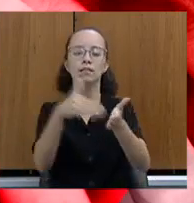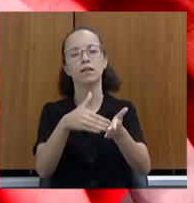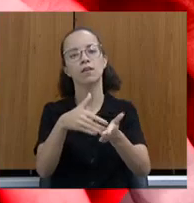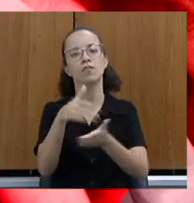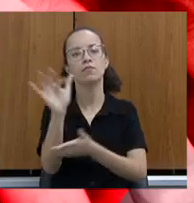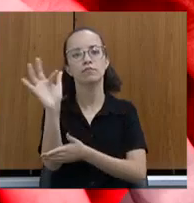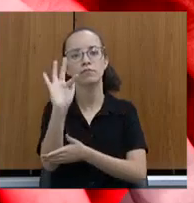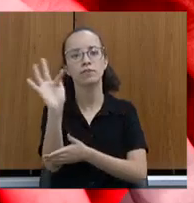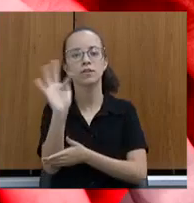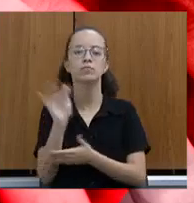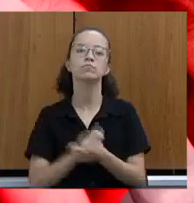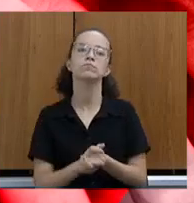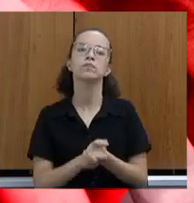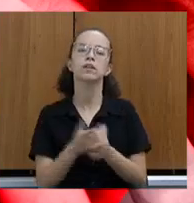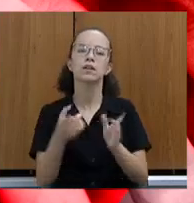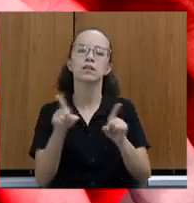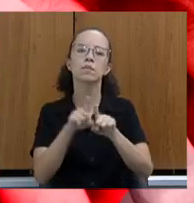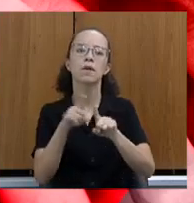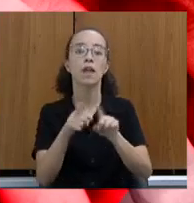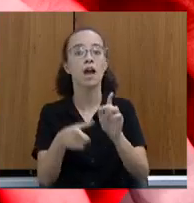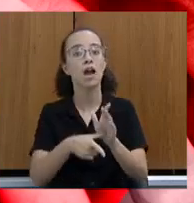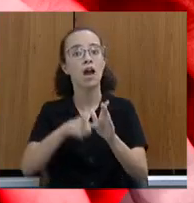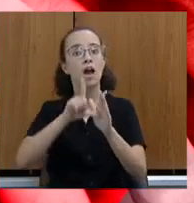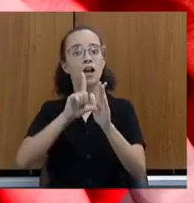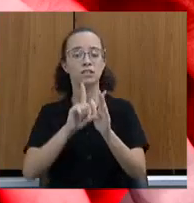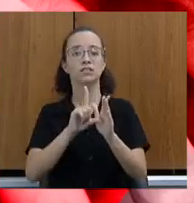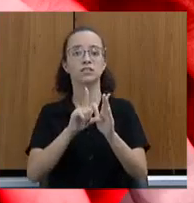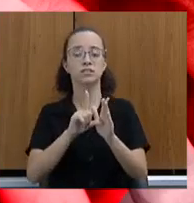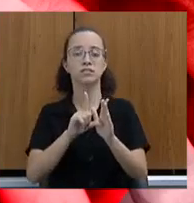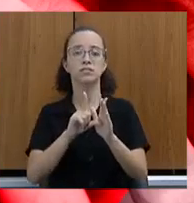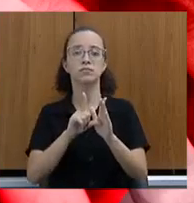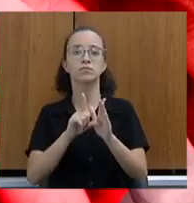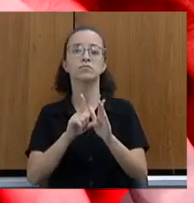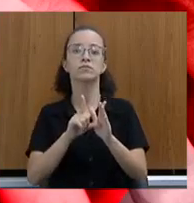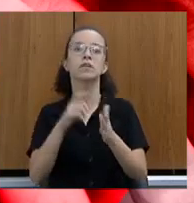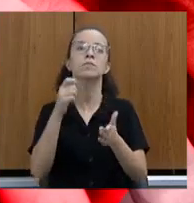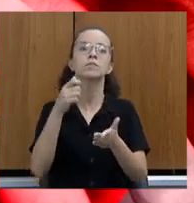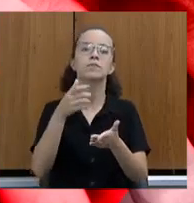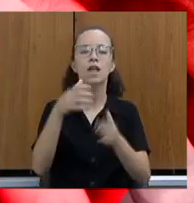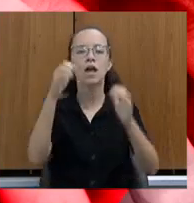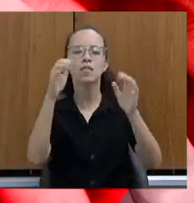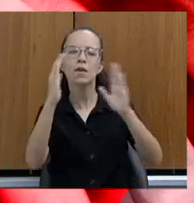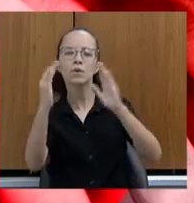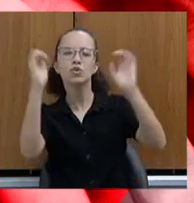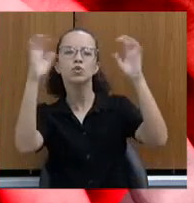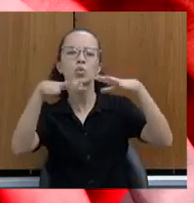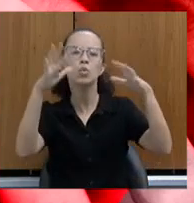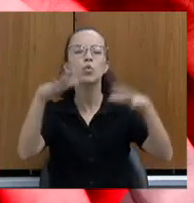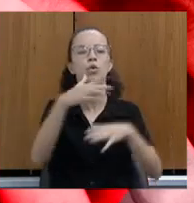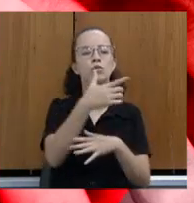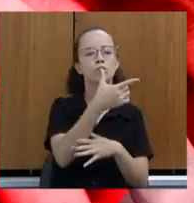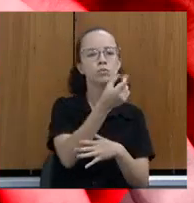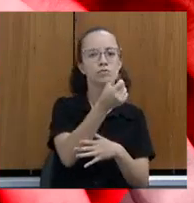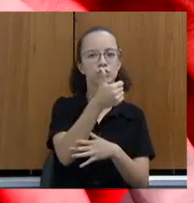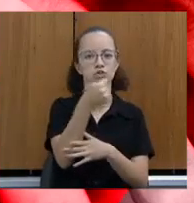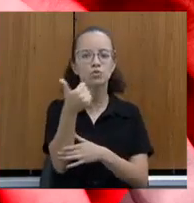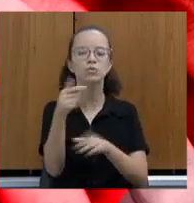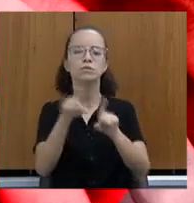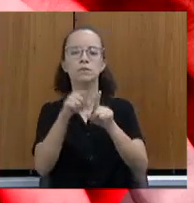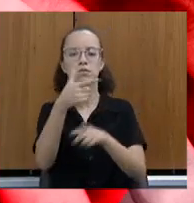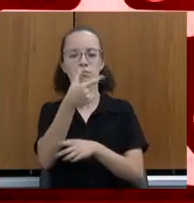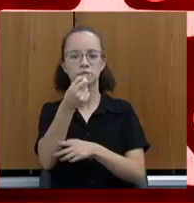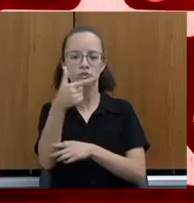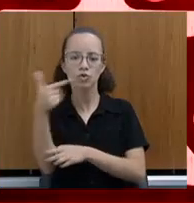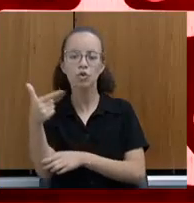Nós também adiantamos algumas parcelas na questão das chuvas na época de 2021 e 2022. Por favor.